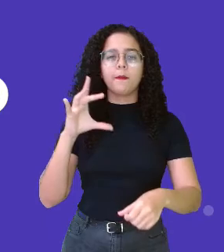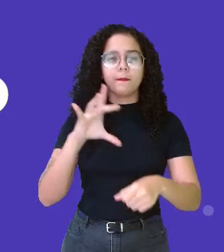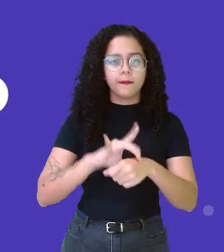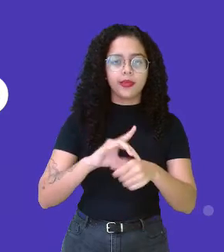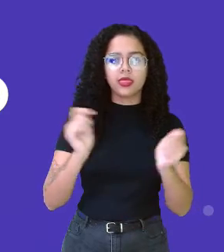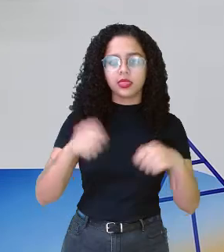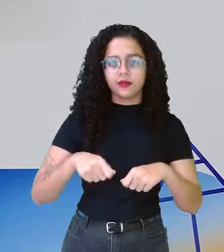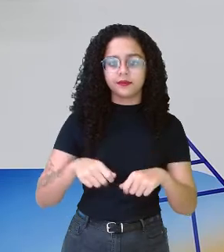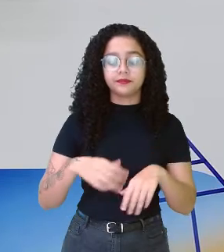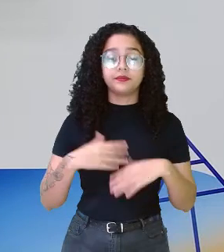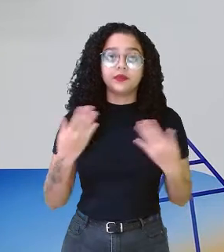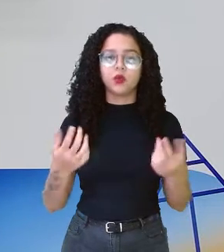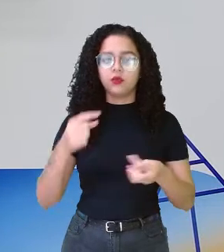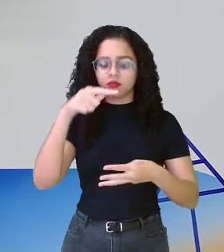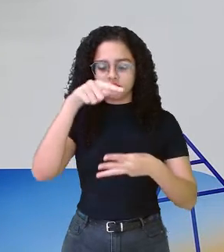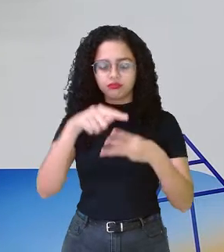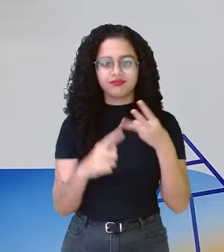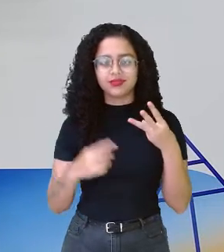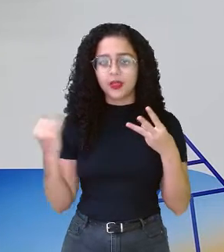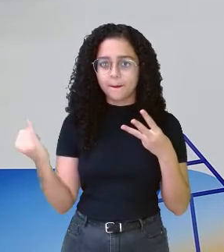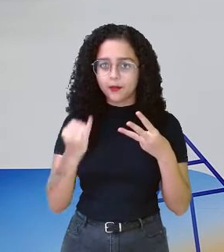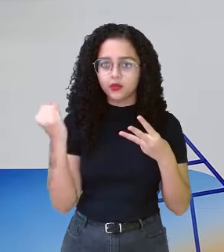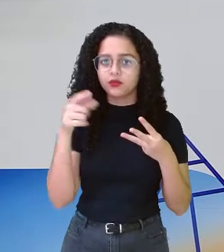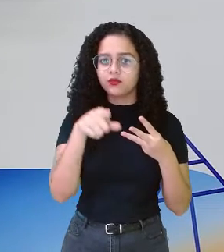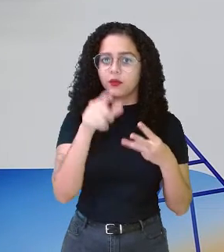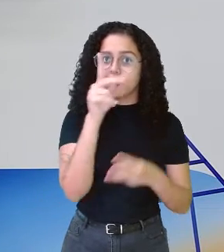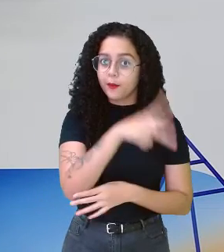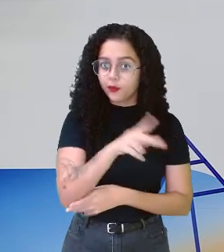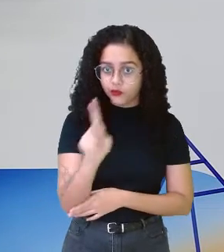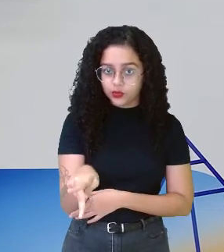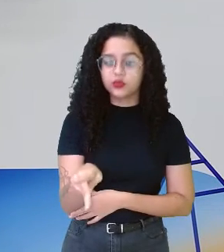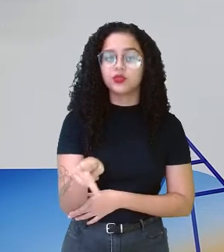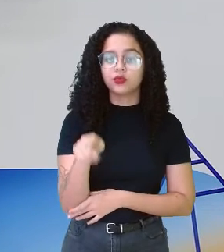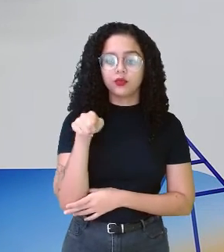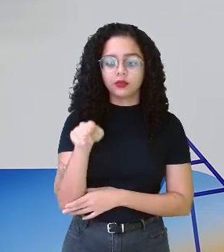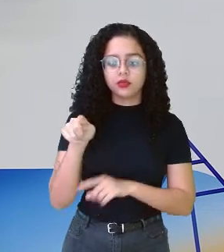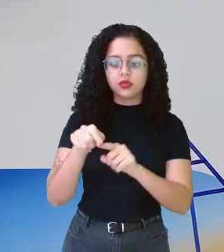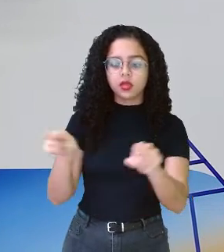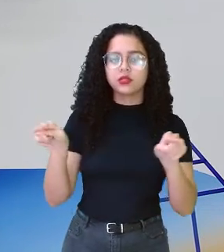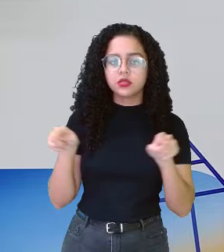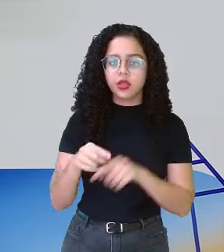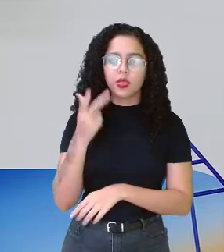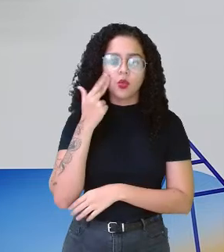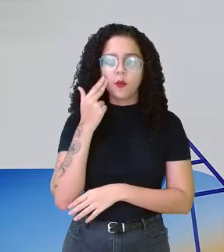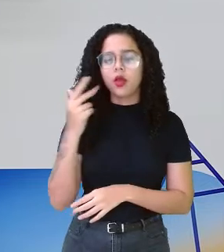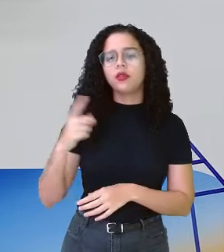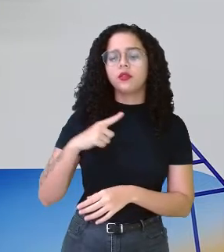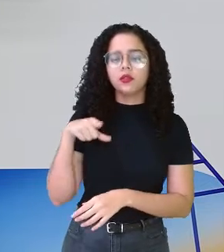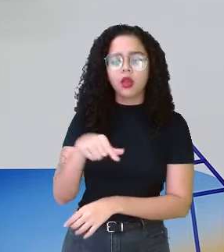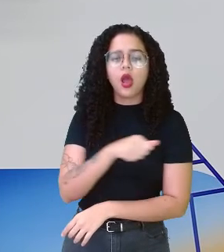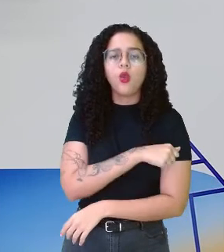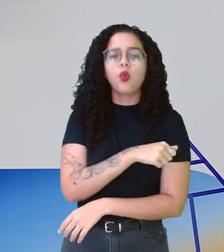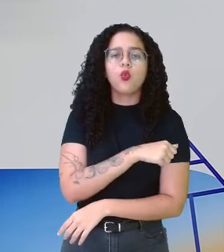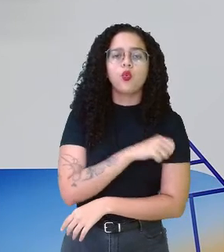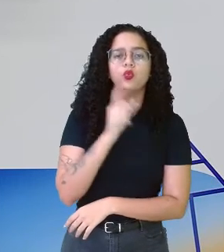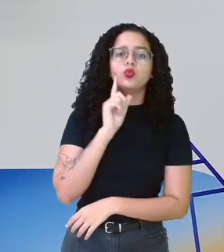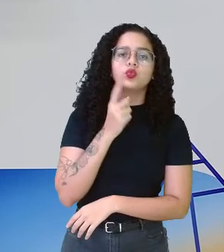Então, são três aspectos importantes que você, professor, que é da sala regular, que tem esse estudante